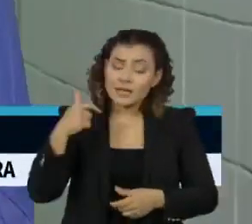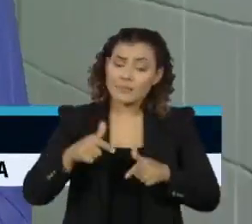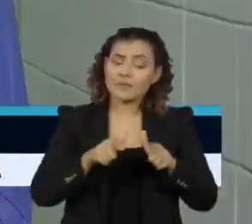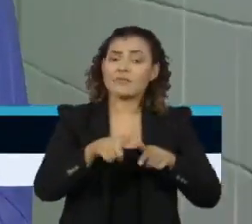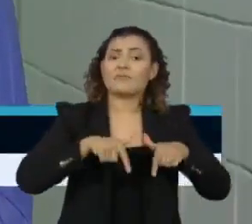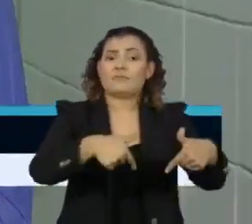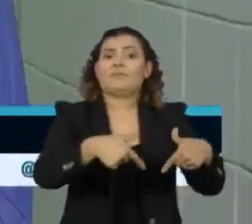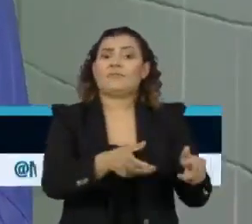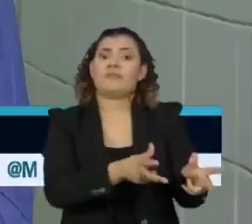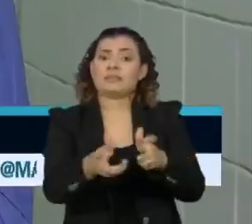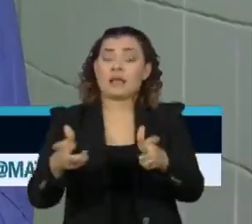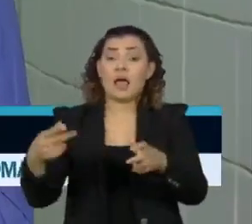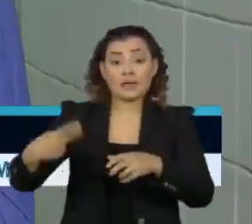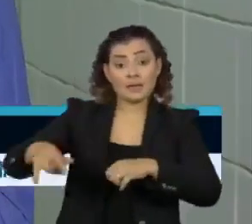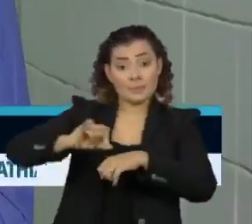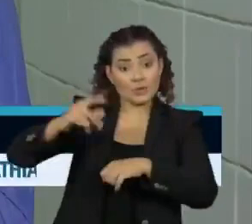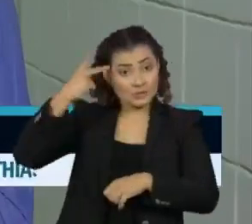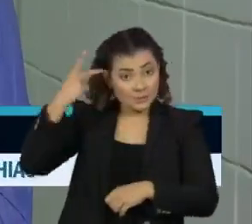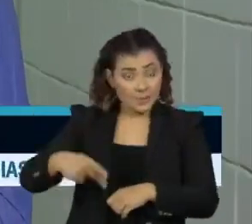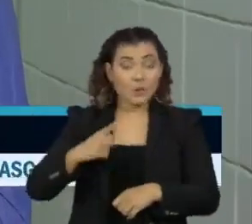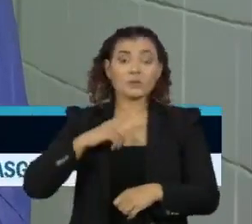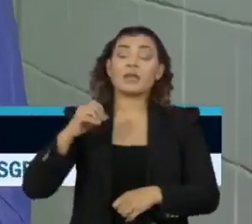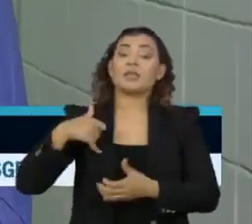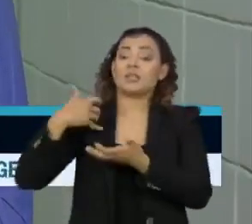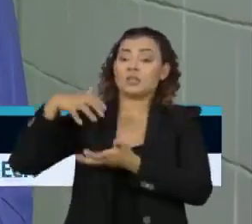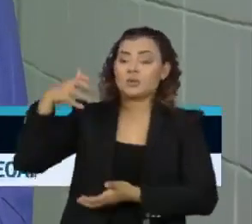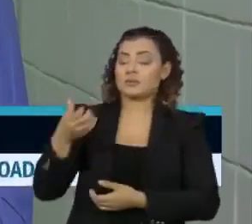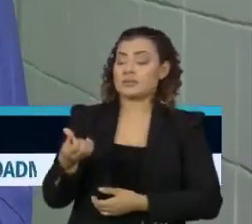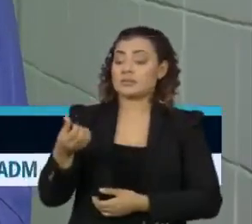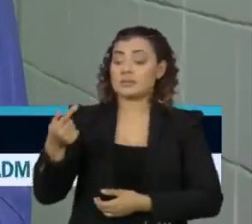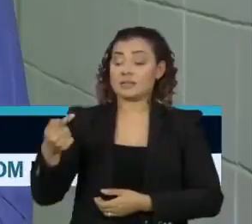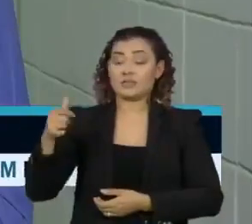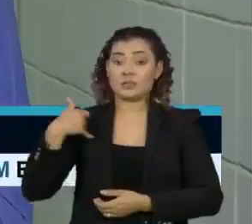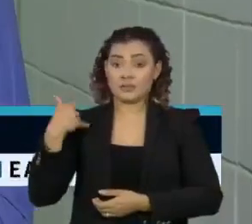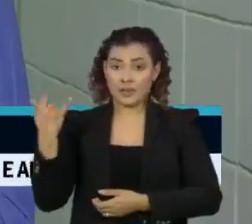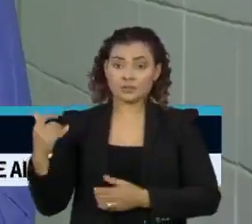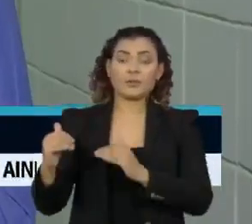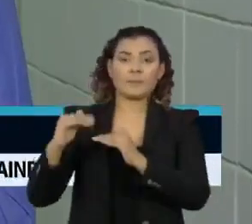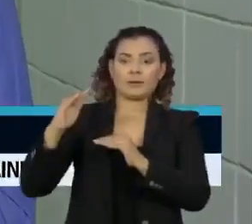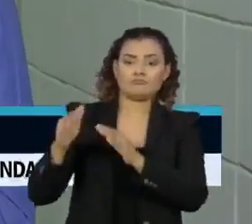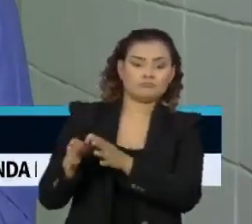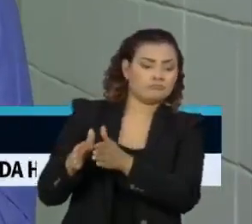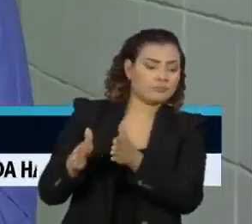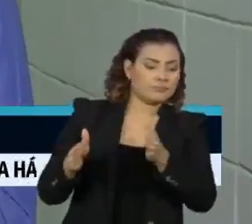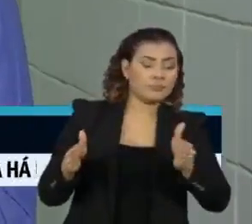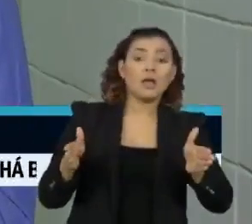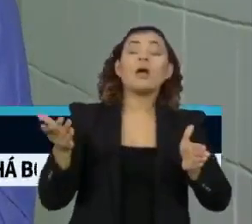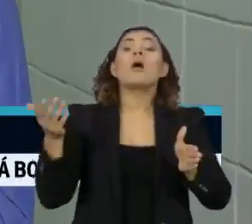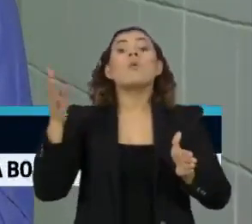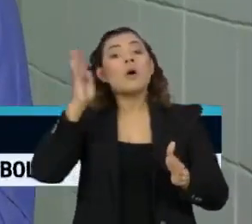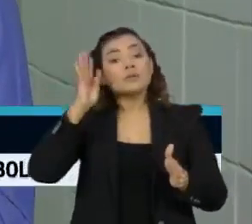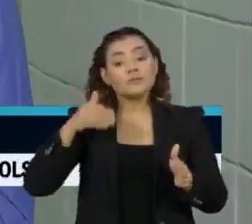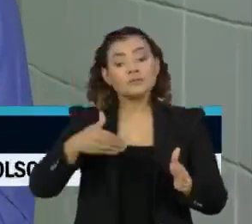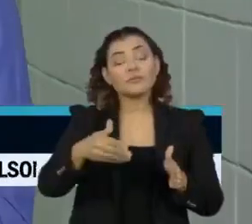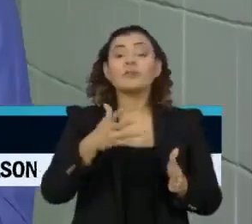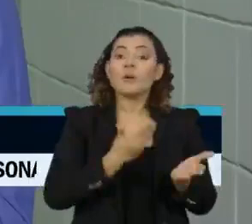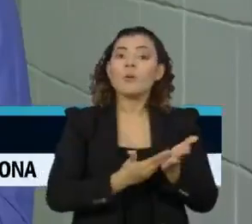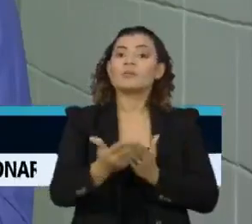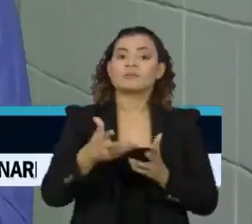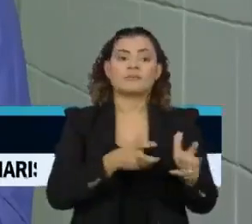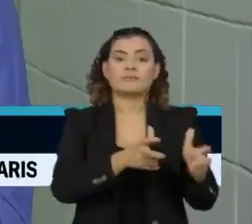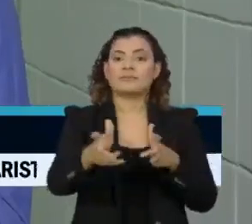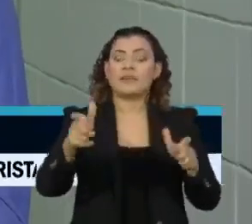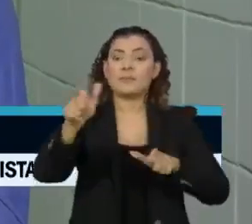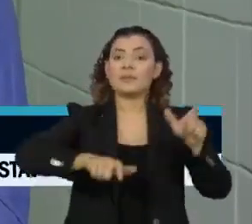Aqui na capital paulista, a imunização ocorre entre idosos com 67 anos ou mais. Na quarta-feira, a previsão é começar a